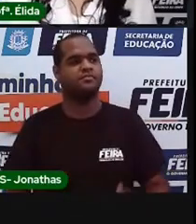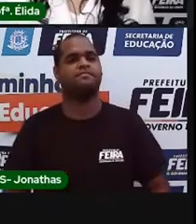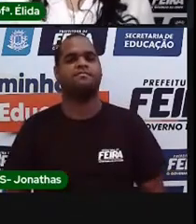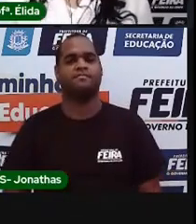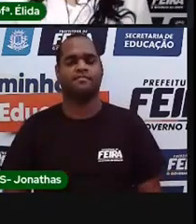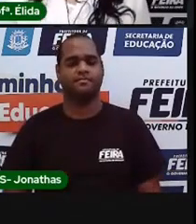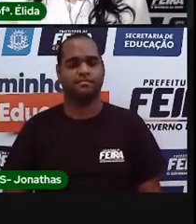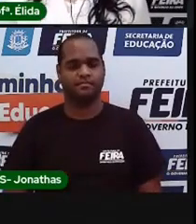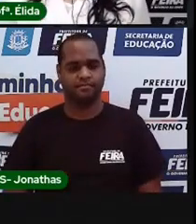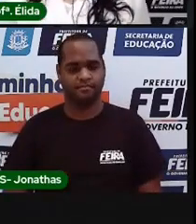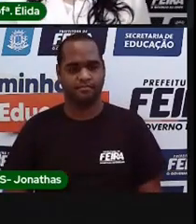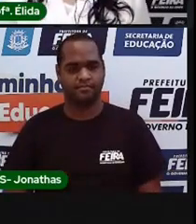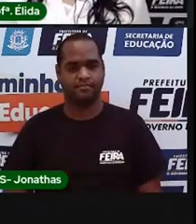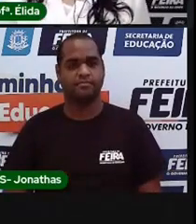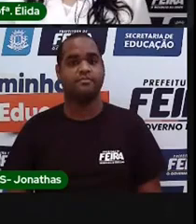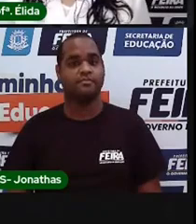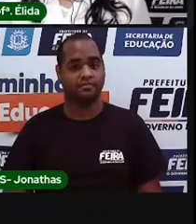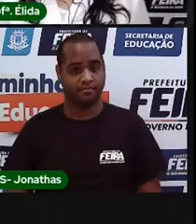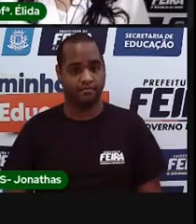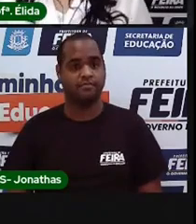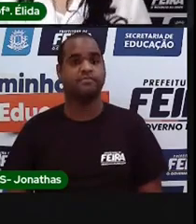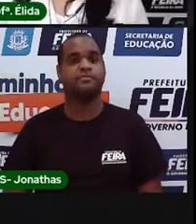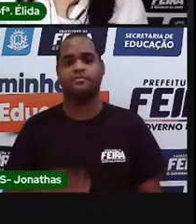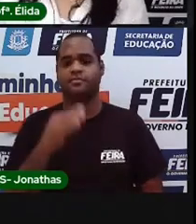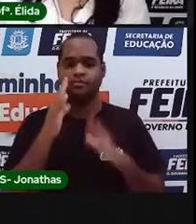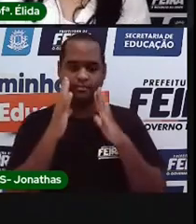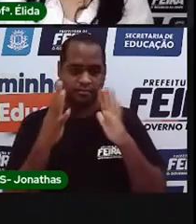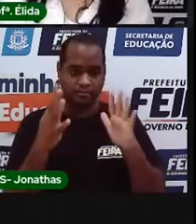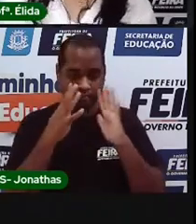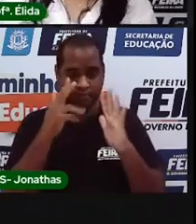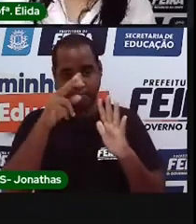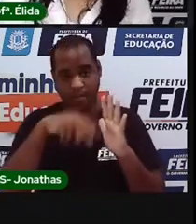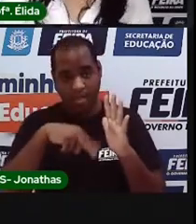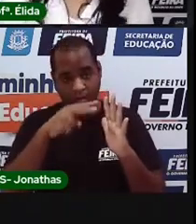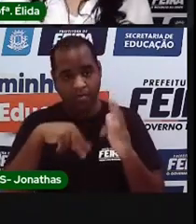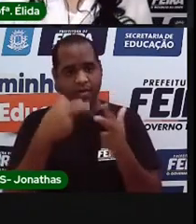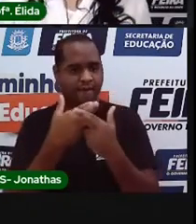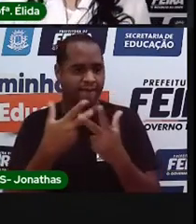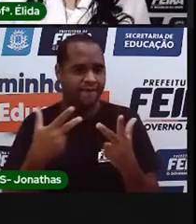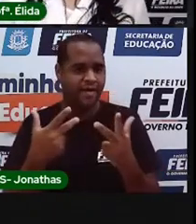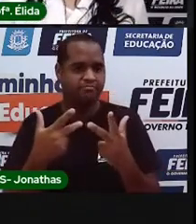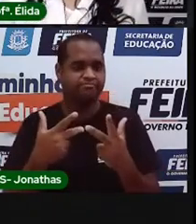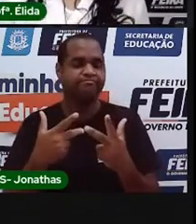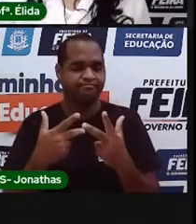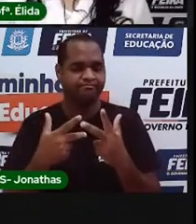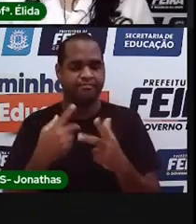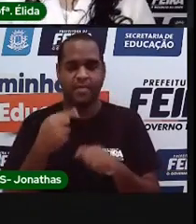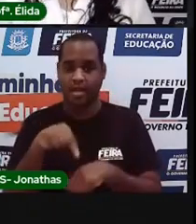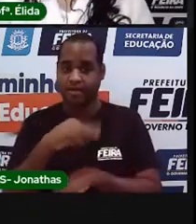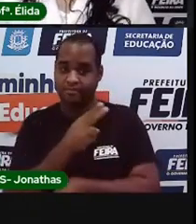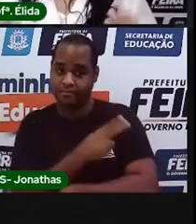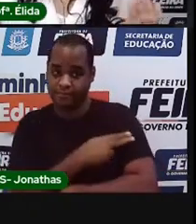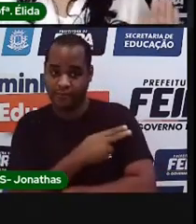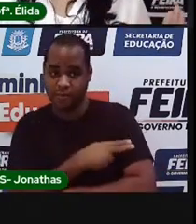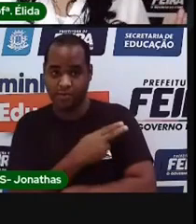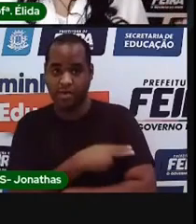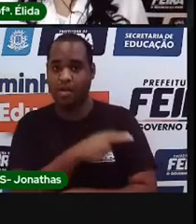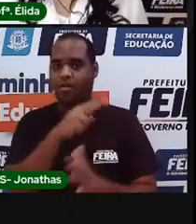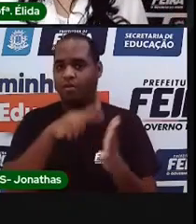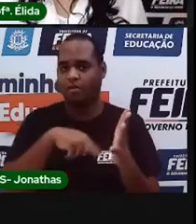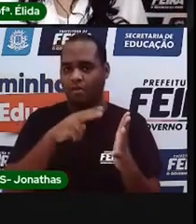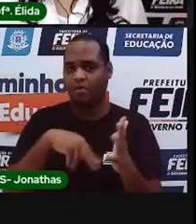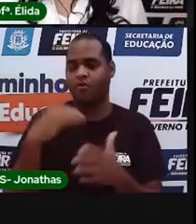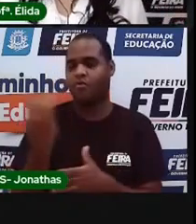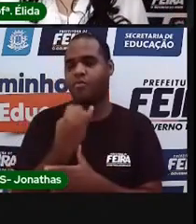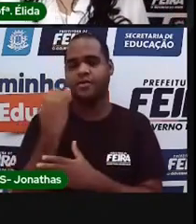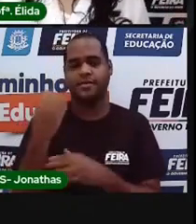A importância da leitura para nós, principalmente para a gente do segundo ano, É porque tudo o que